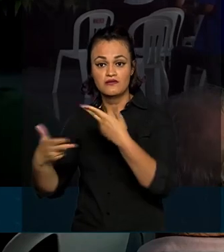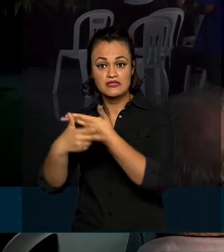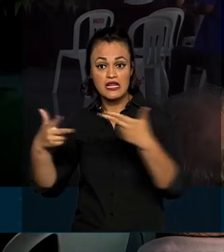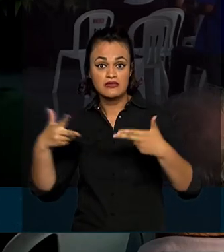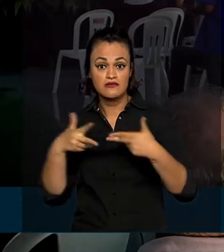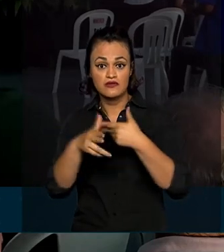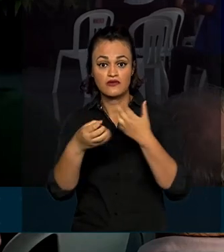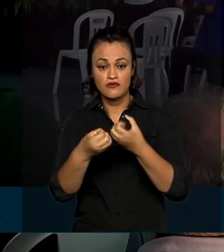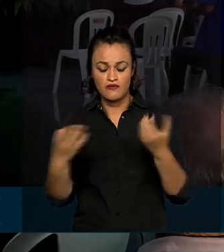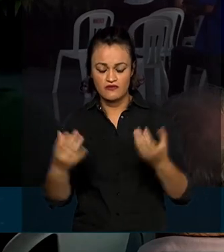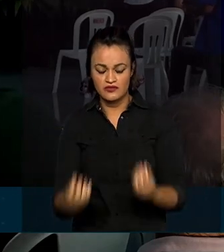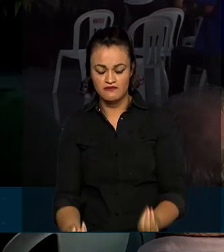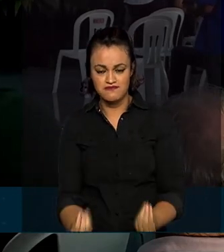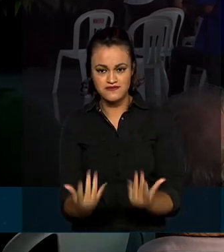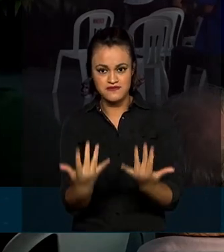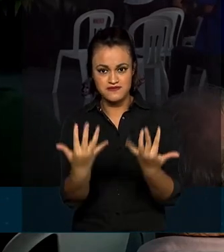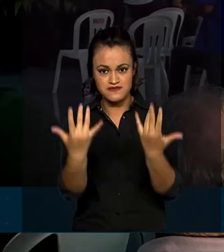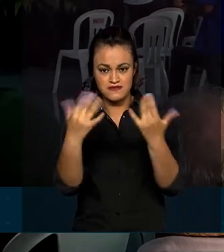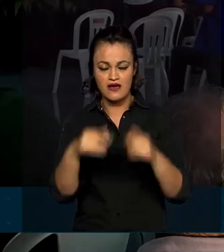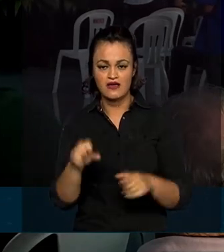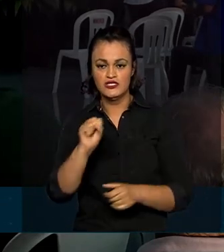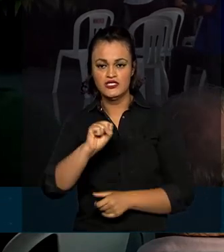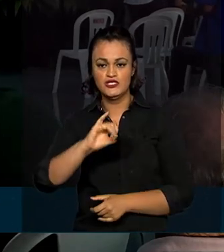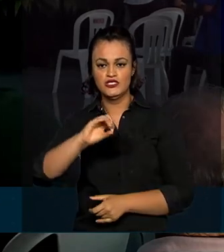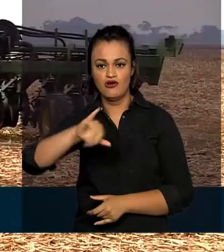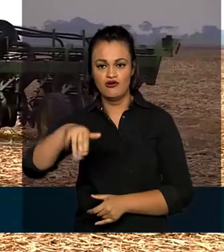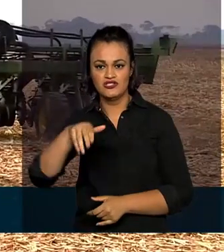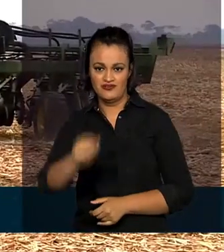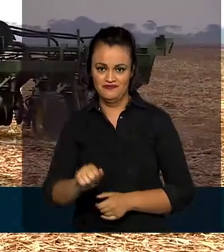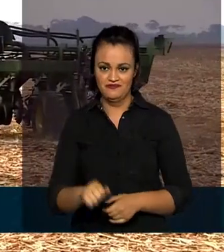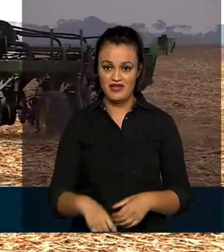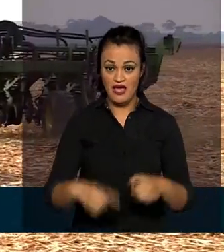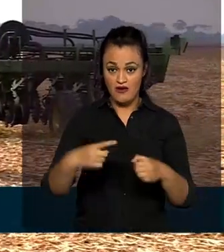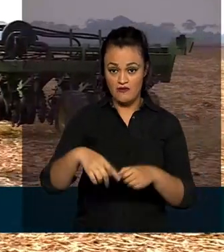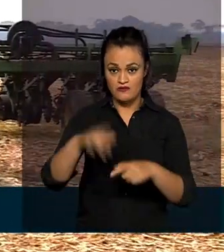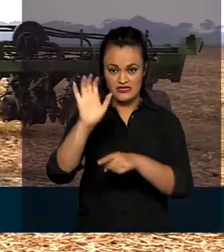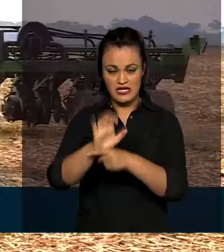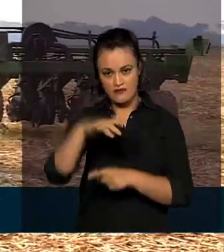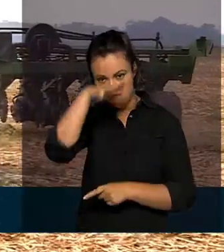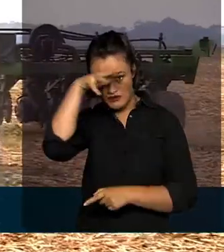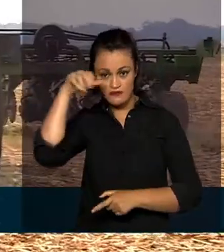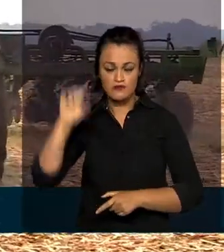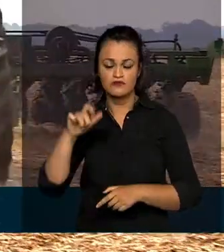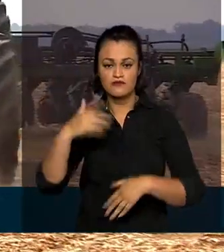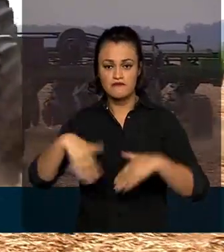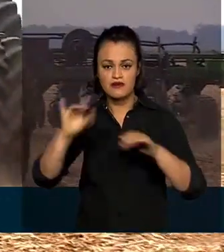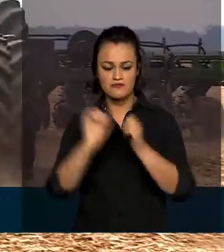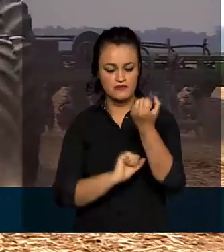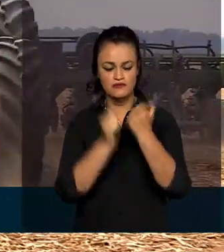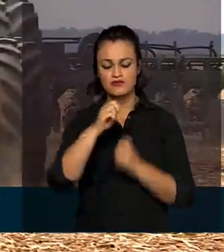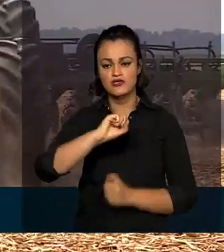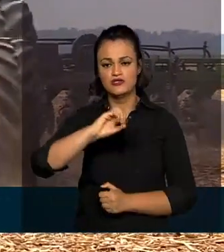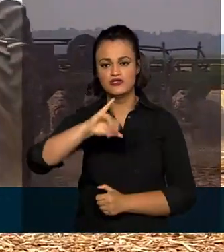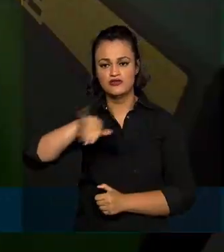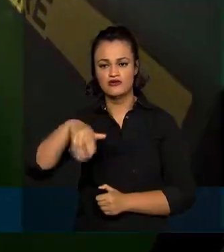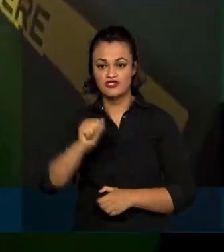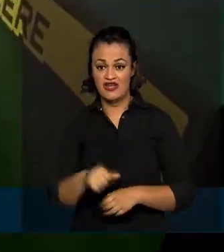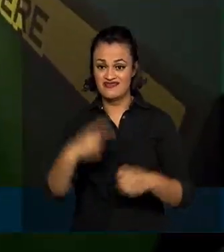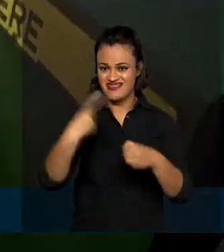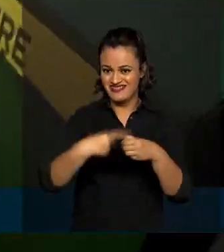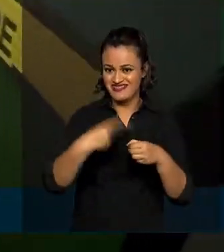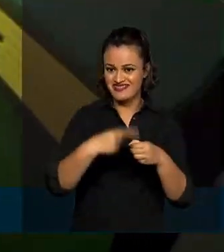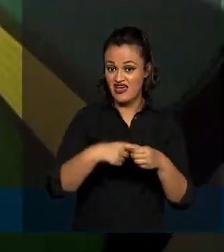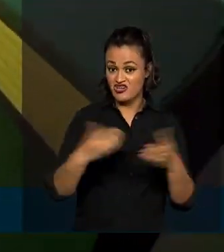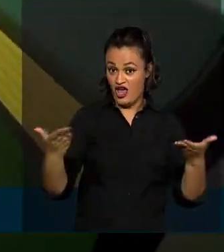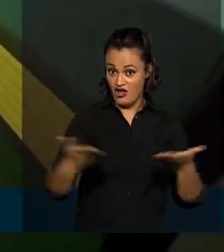da próxima plantação, da próxima safra de soja. O estado do Mato Grosso é o maior produtor de soja do Brasil e a cidade de Sorriso, que é